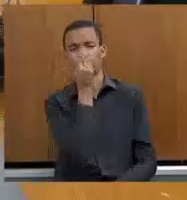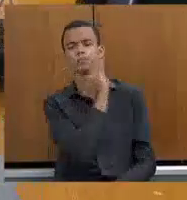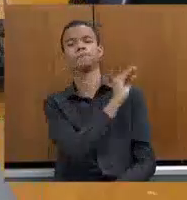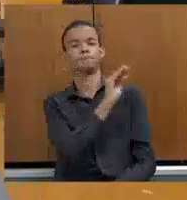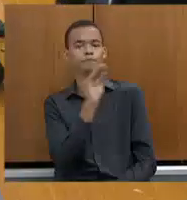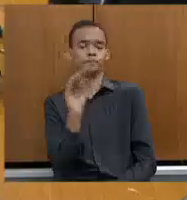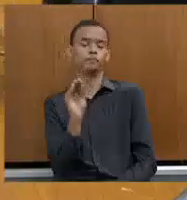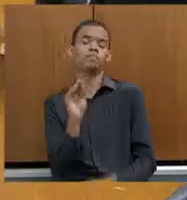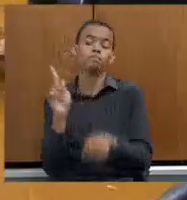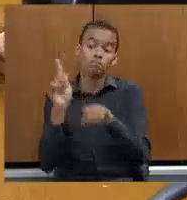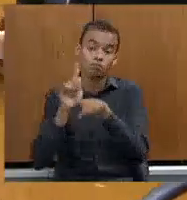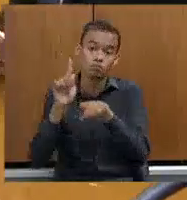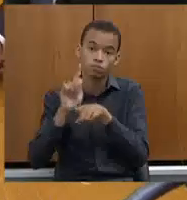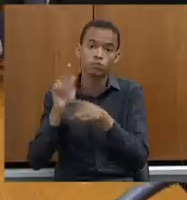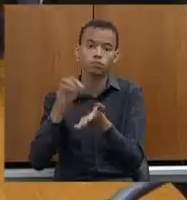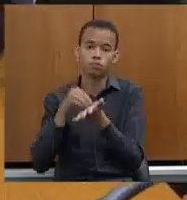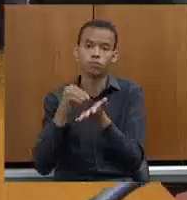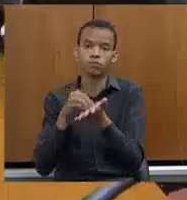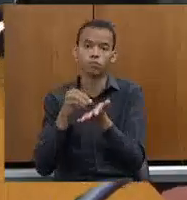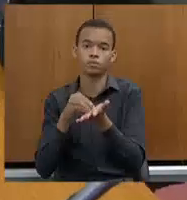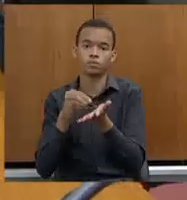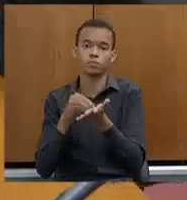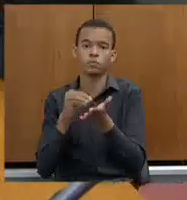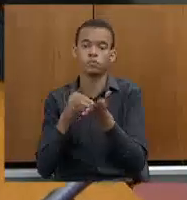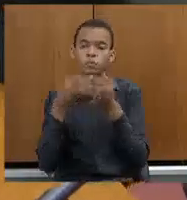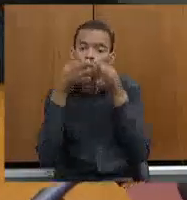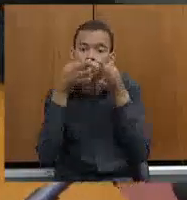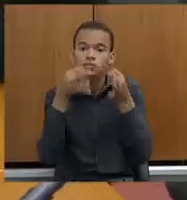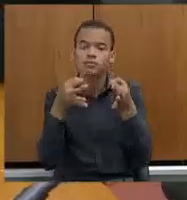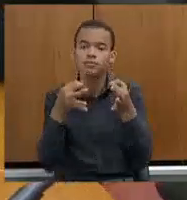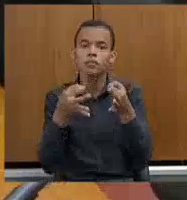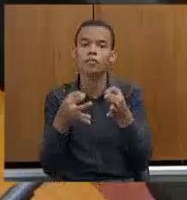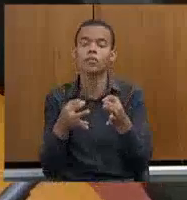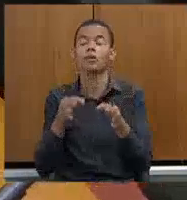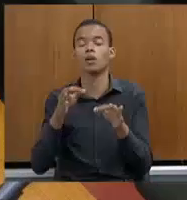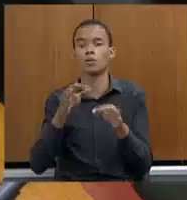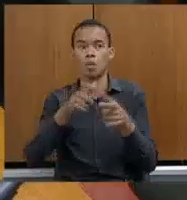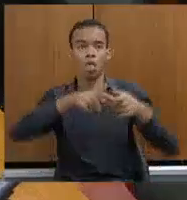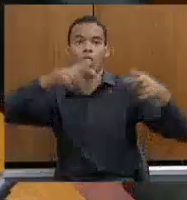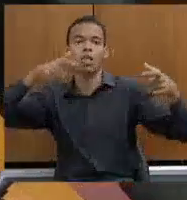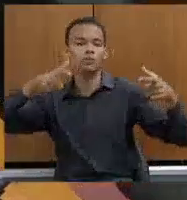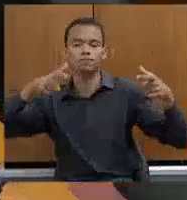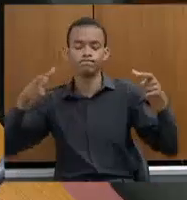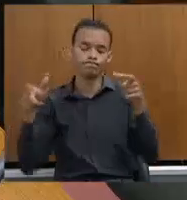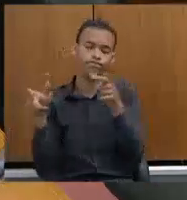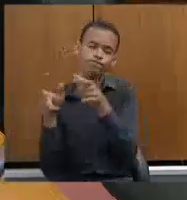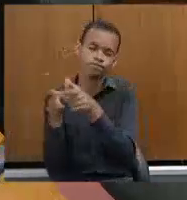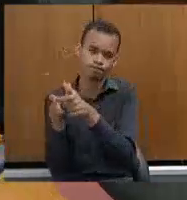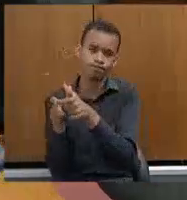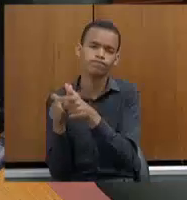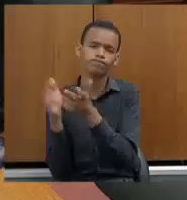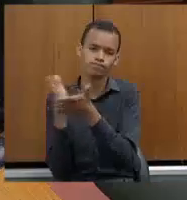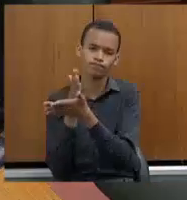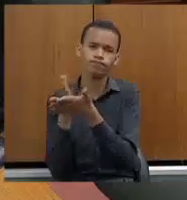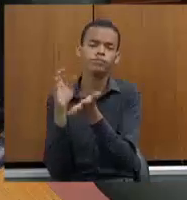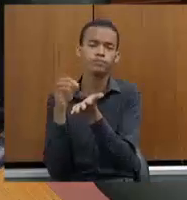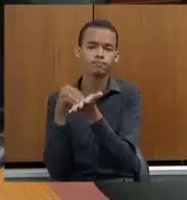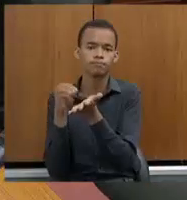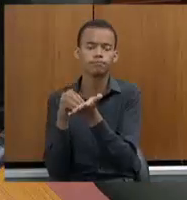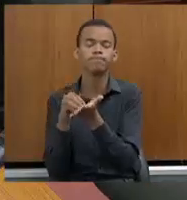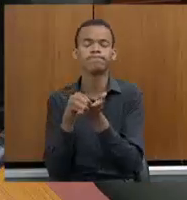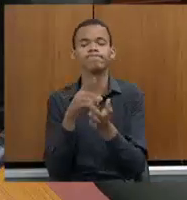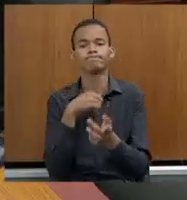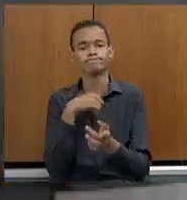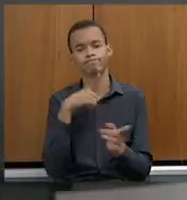parte de quem está lá. Ainda bem que o número é bem menor. desses casos, o que diz respeito à gestão. Mas, em contra,